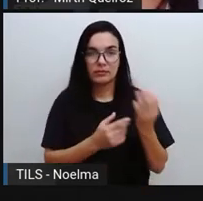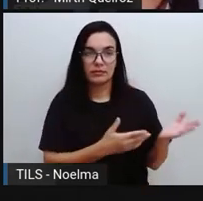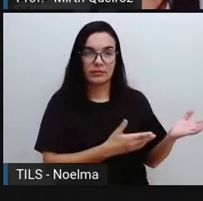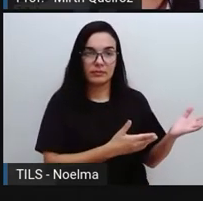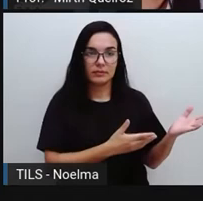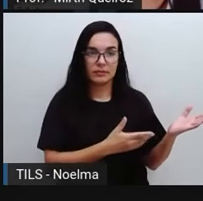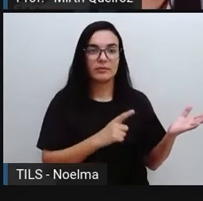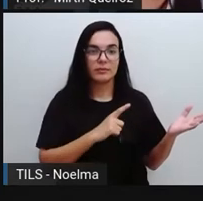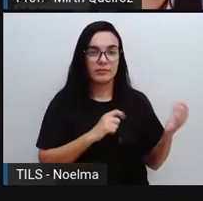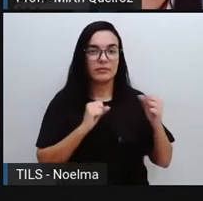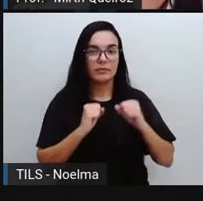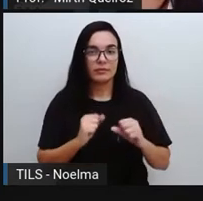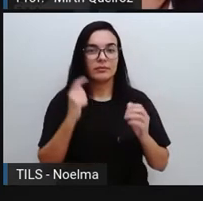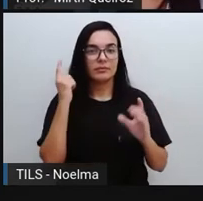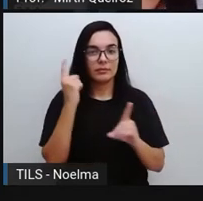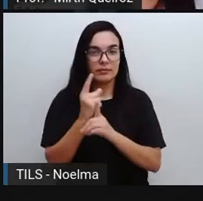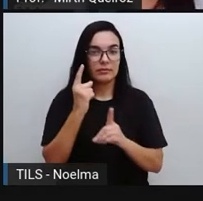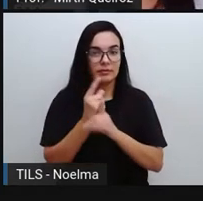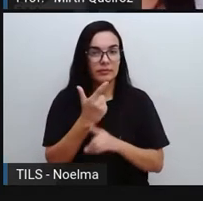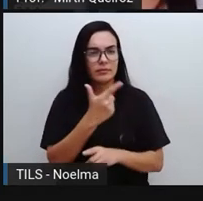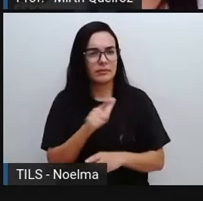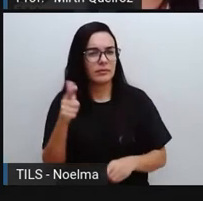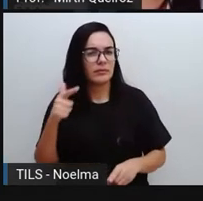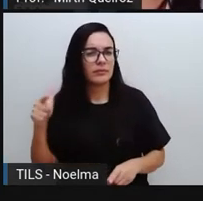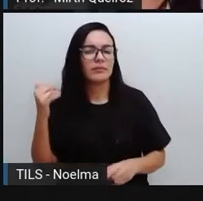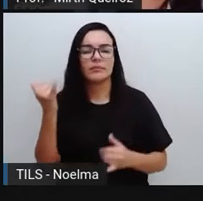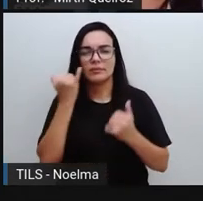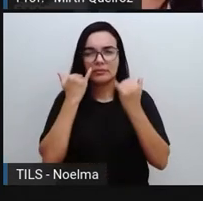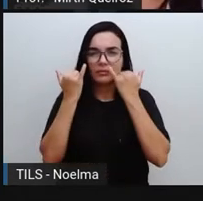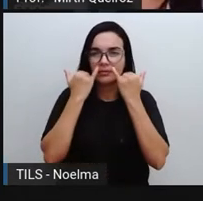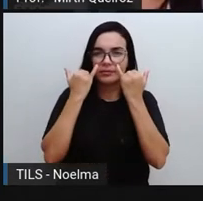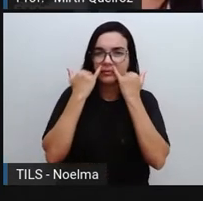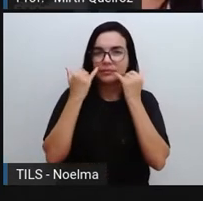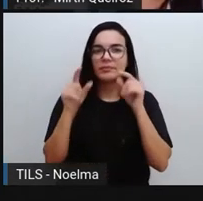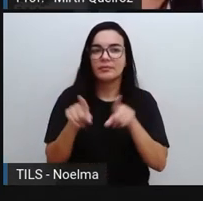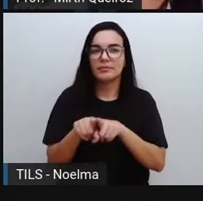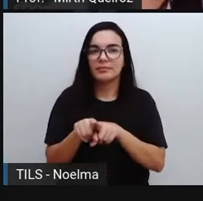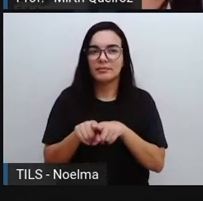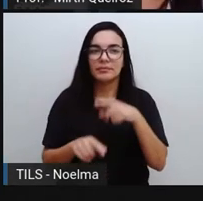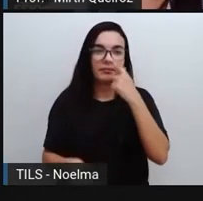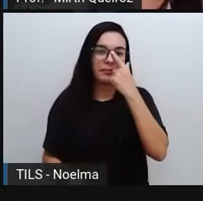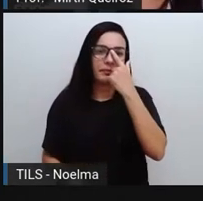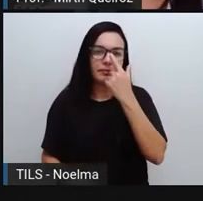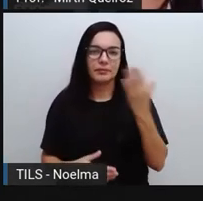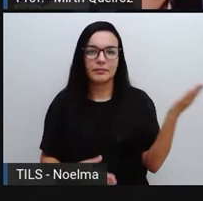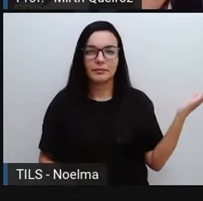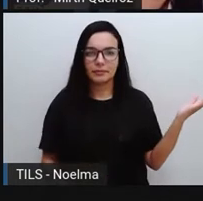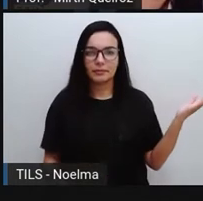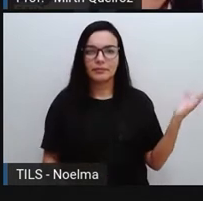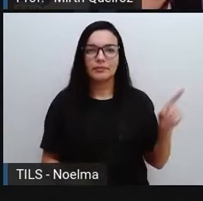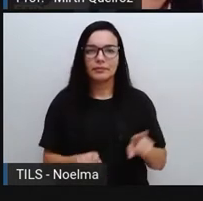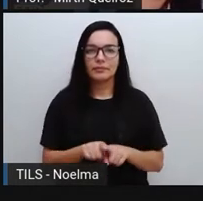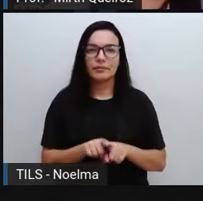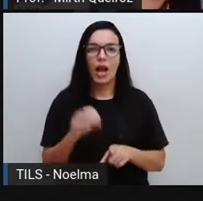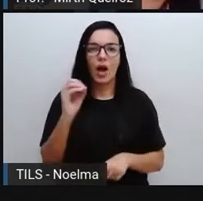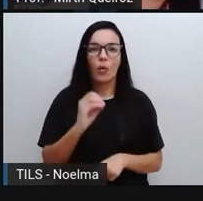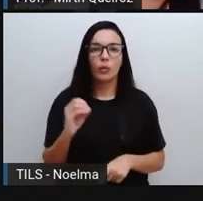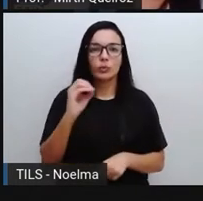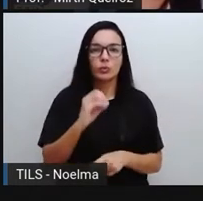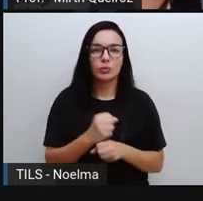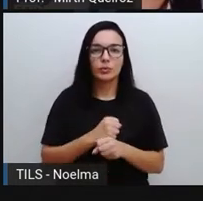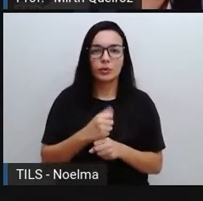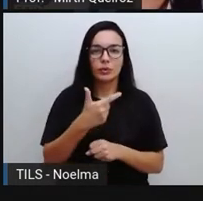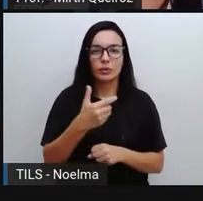a gente vai encontrar mais coisas sobre este assunto. Foi uma publicação de outubro de